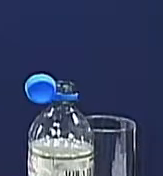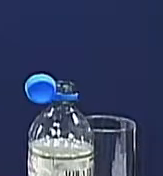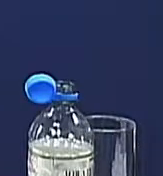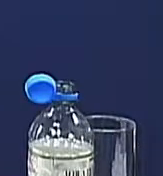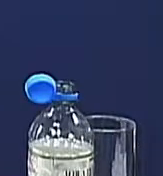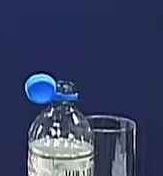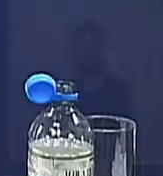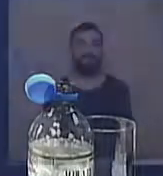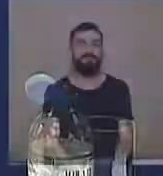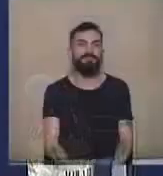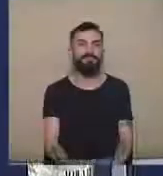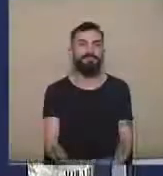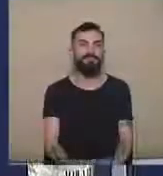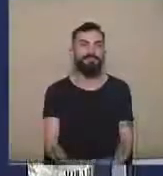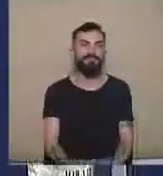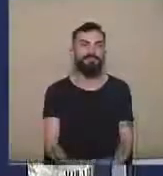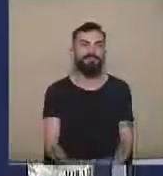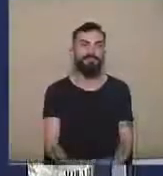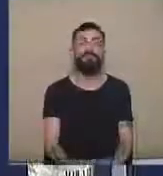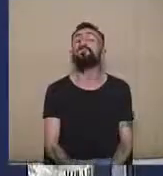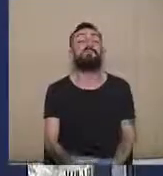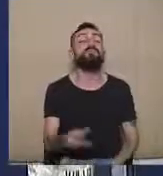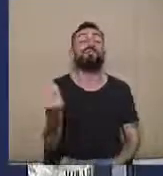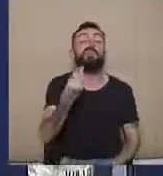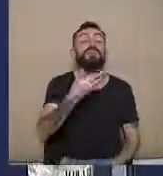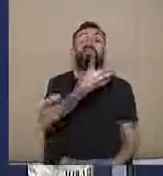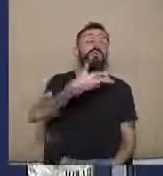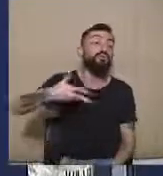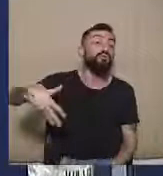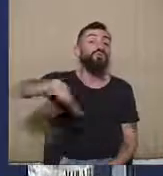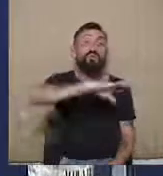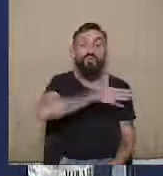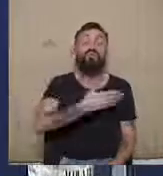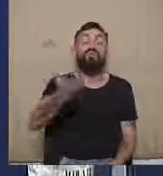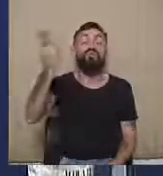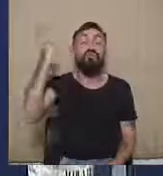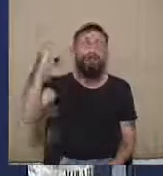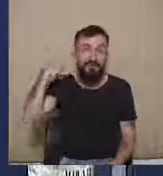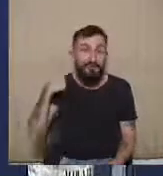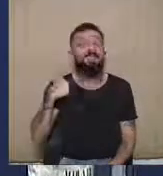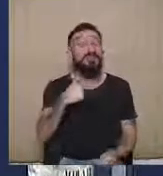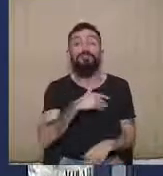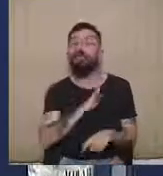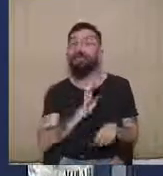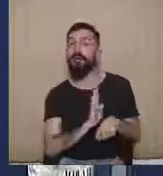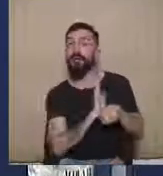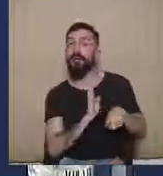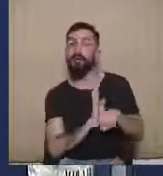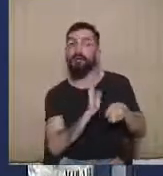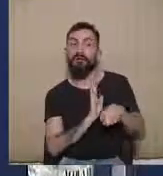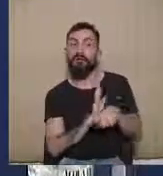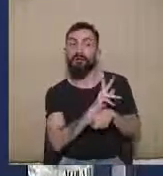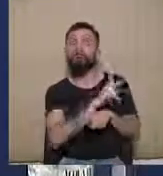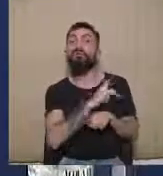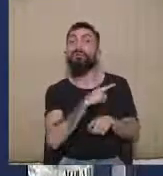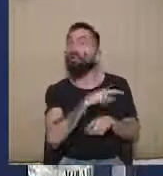passivo necessário, no que toca a todos que hajam contribuído para a prática do ilícito eleitoral.